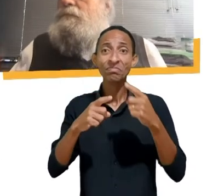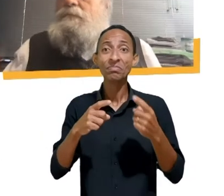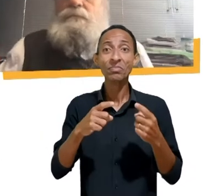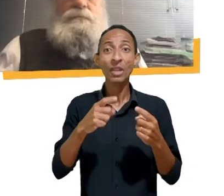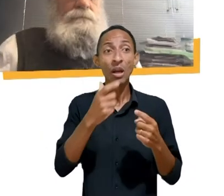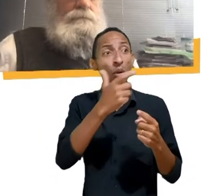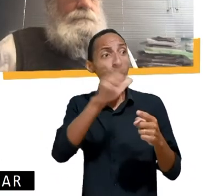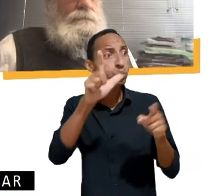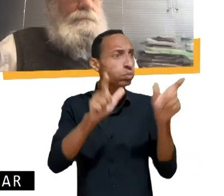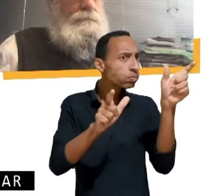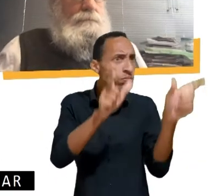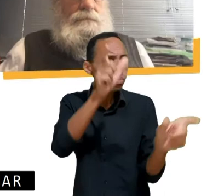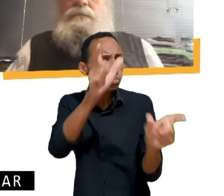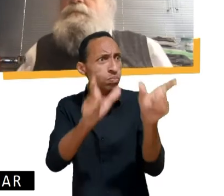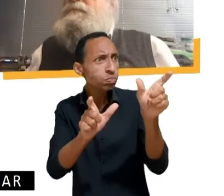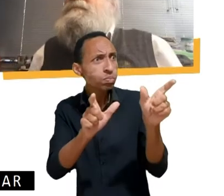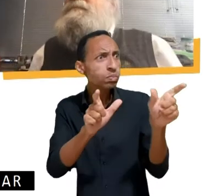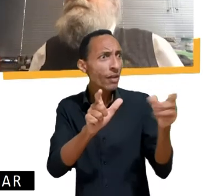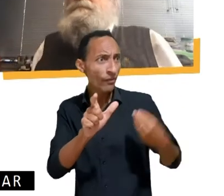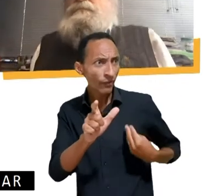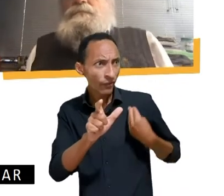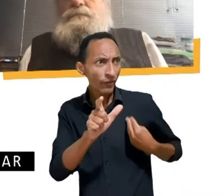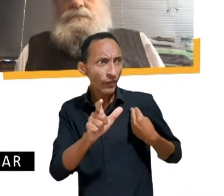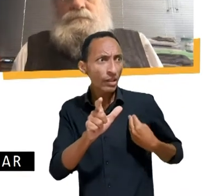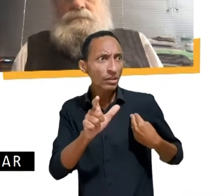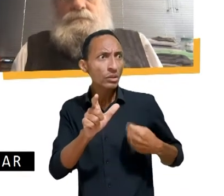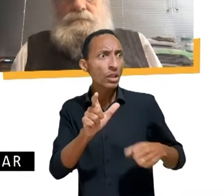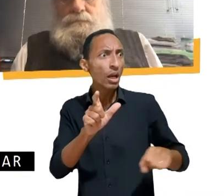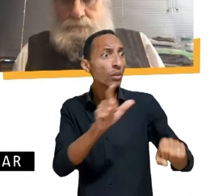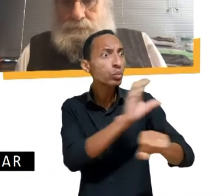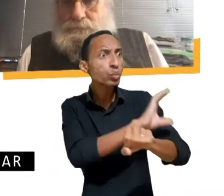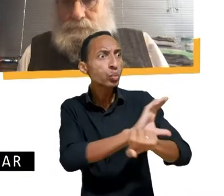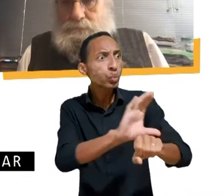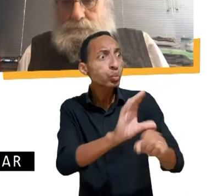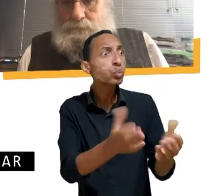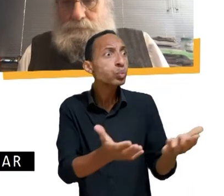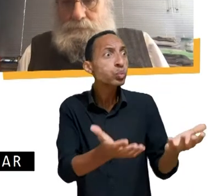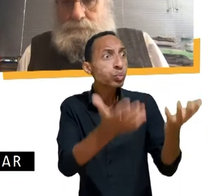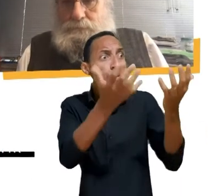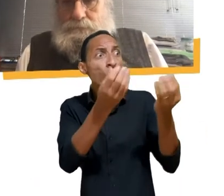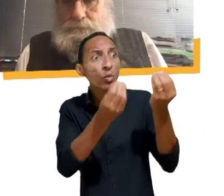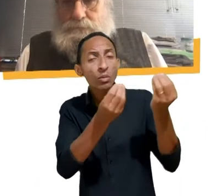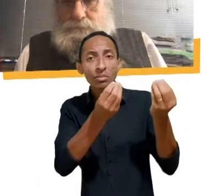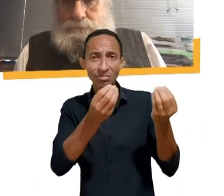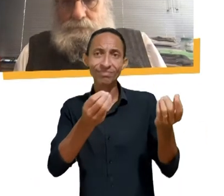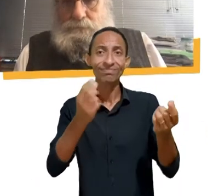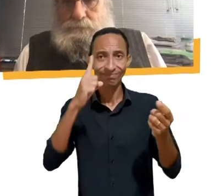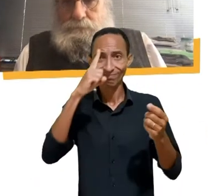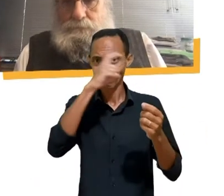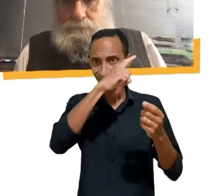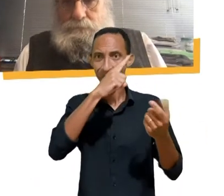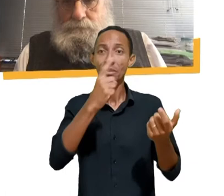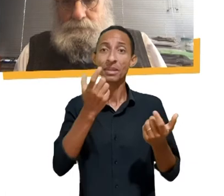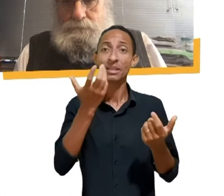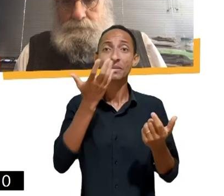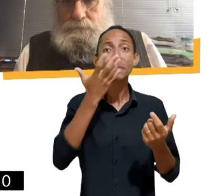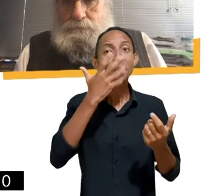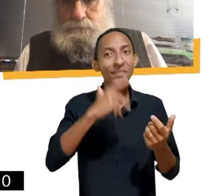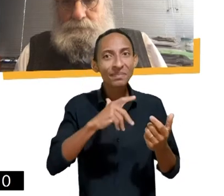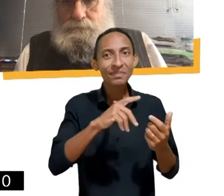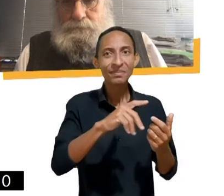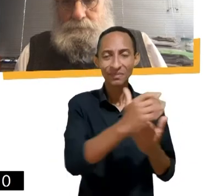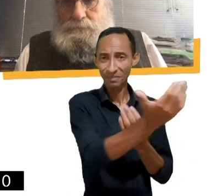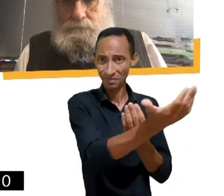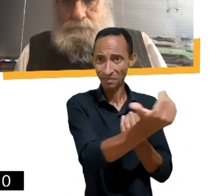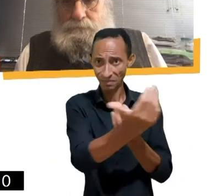Todo esse quadro, então, vulnerabiliza ainda mais crianças e adolescentes em termos que não temos